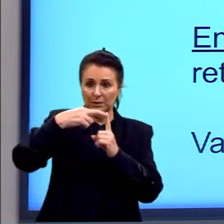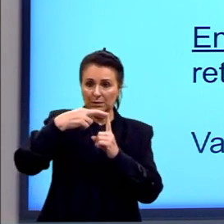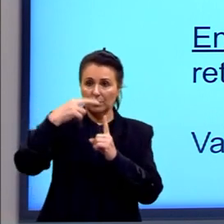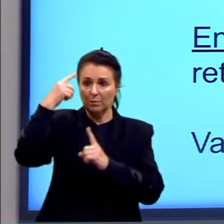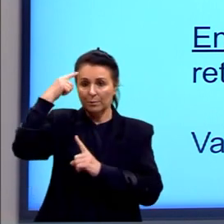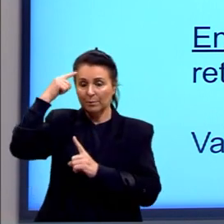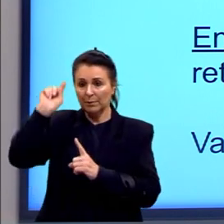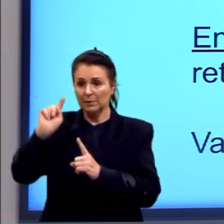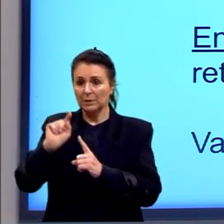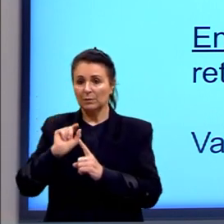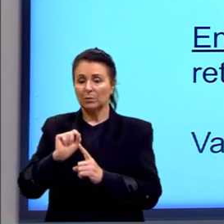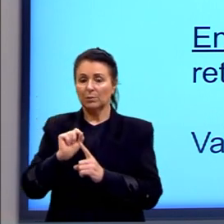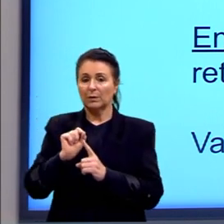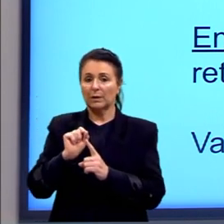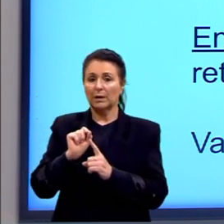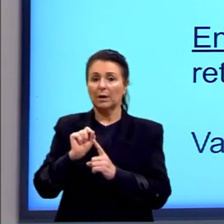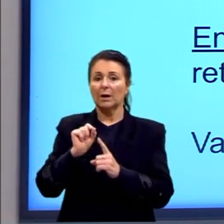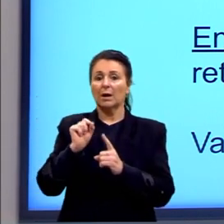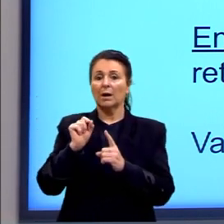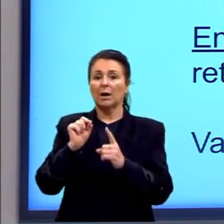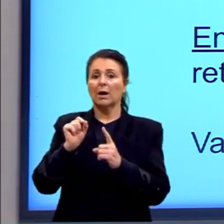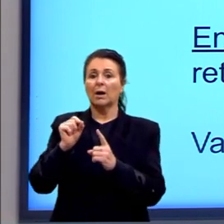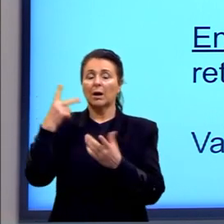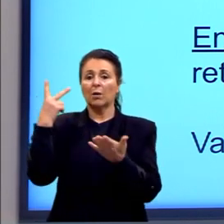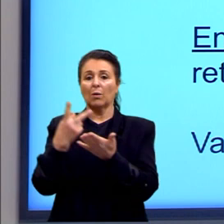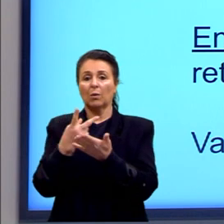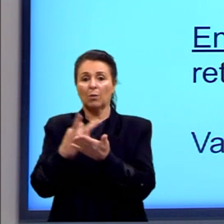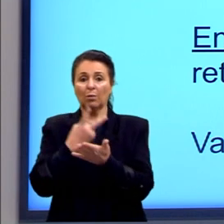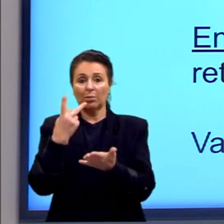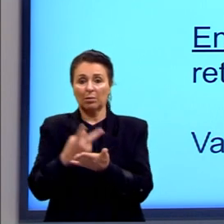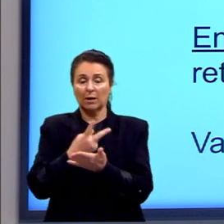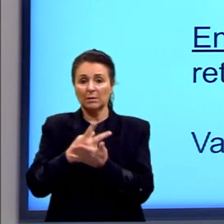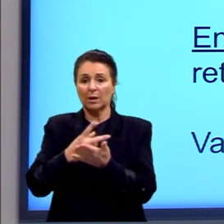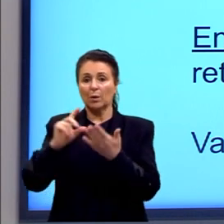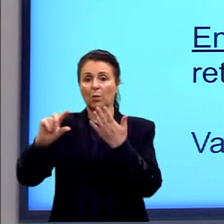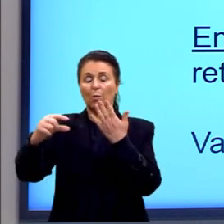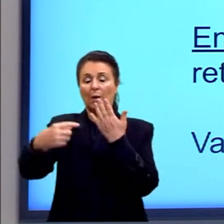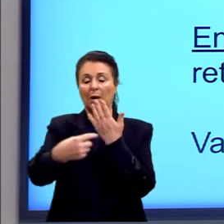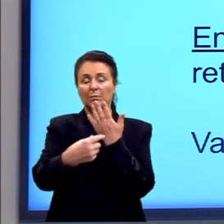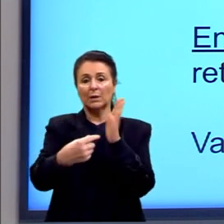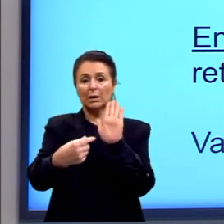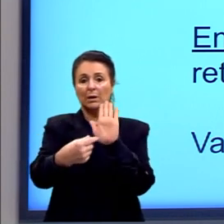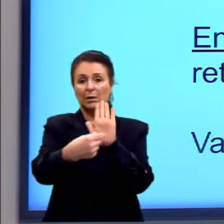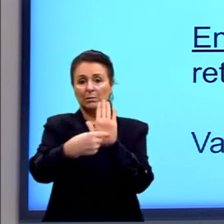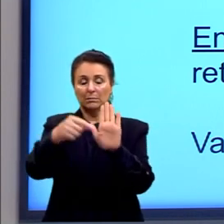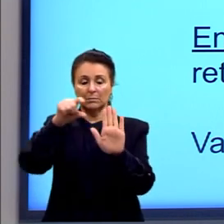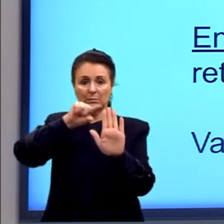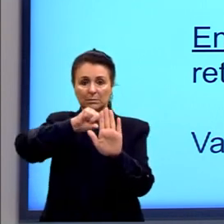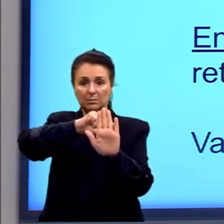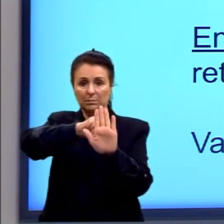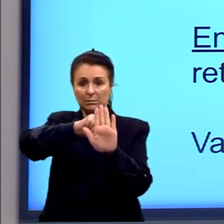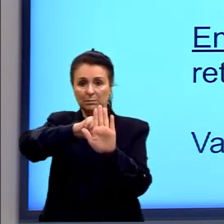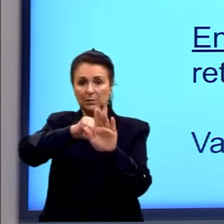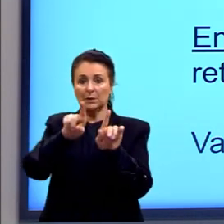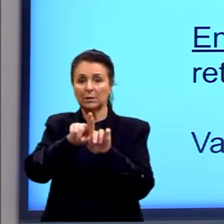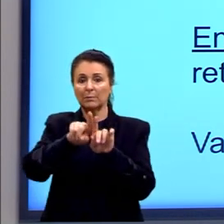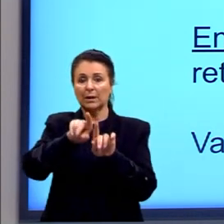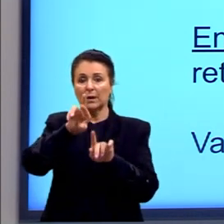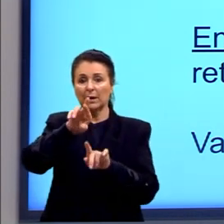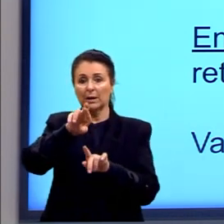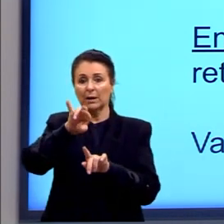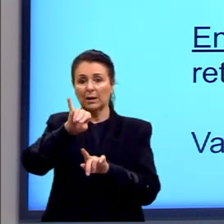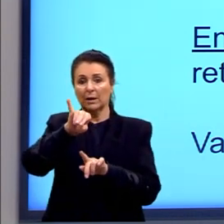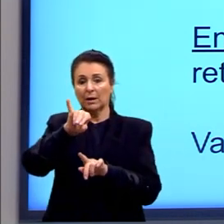princípios que vão acontecer através da elipse e através da reiteração. O que